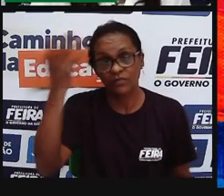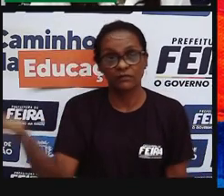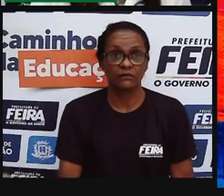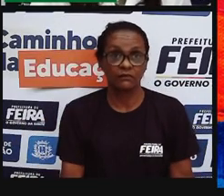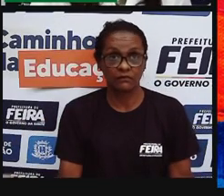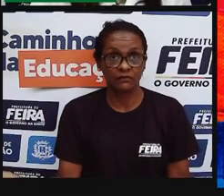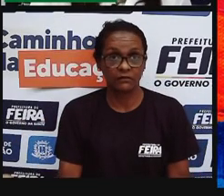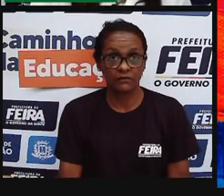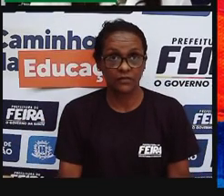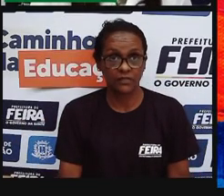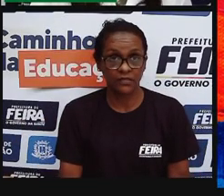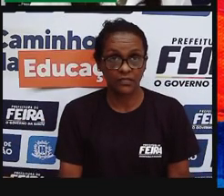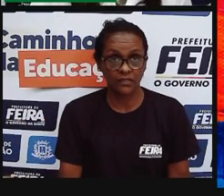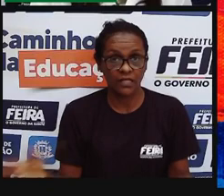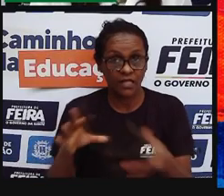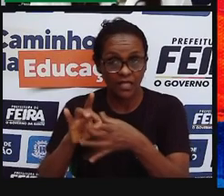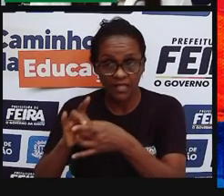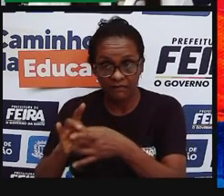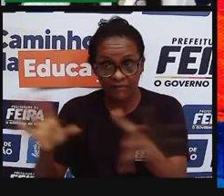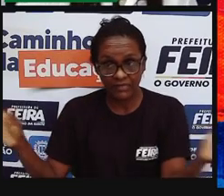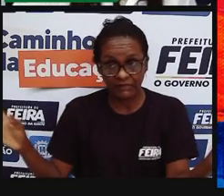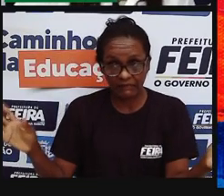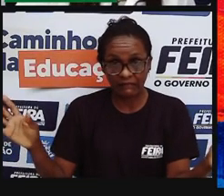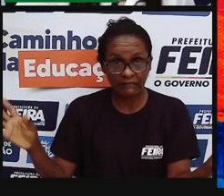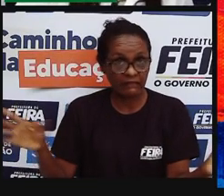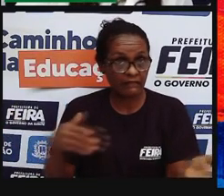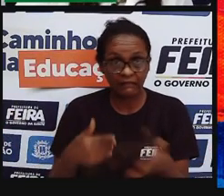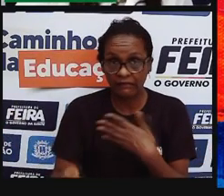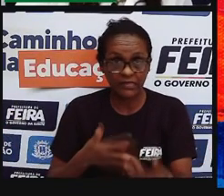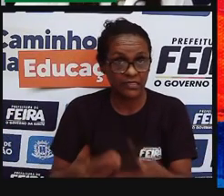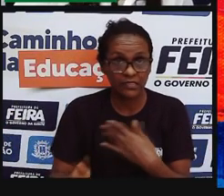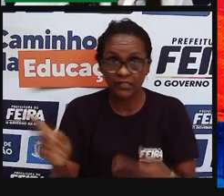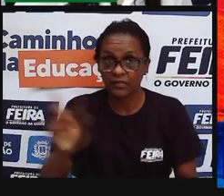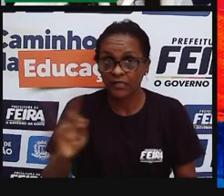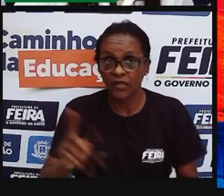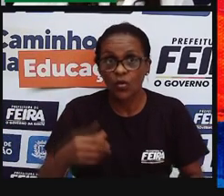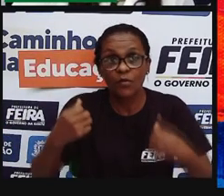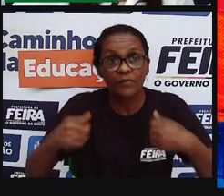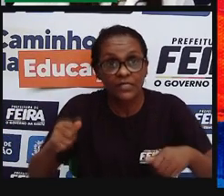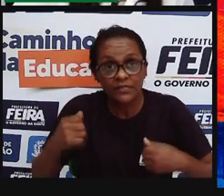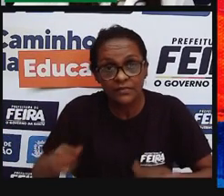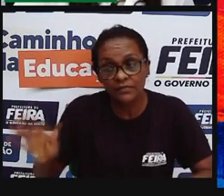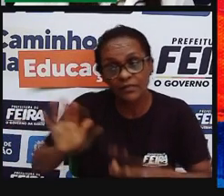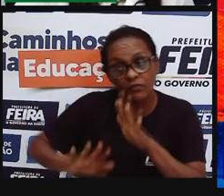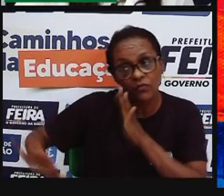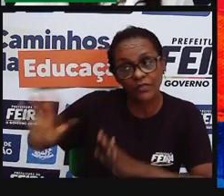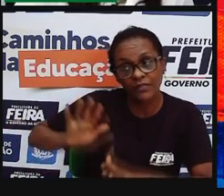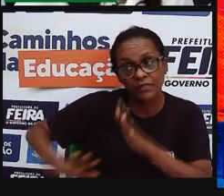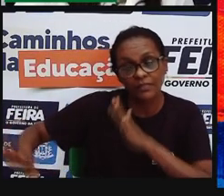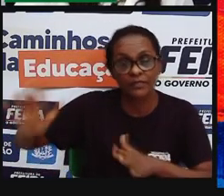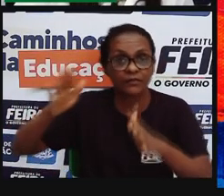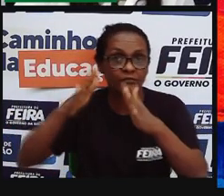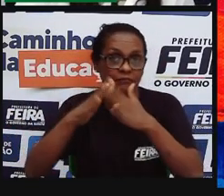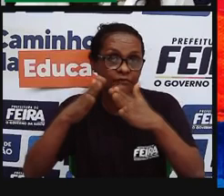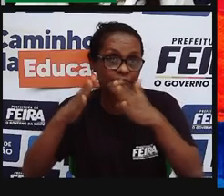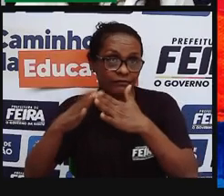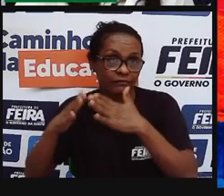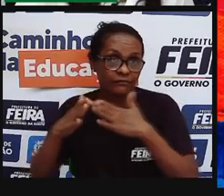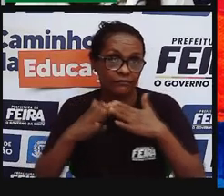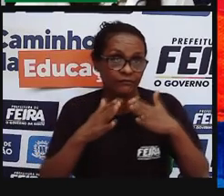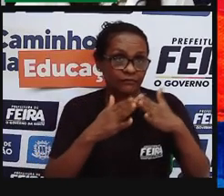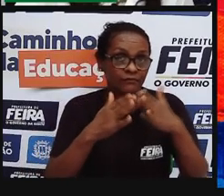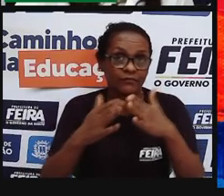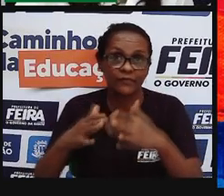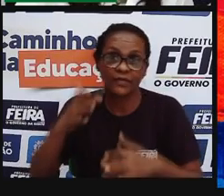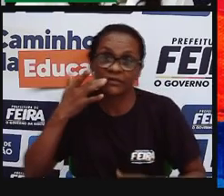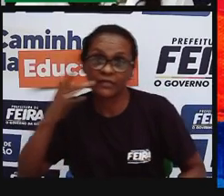responsabilidade sobre a nossa história, né, e além disso, ele traz o quanto essa exploração, né, do